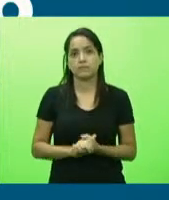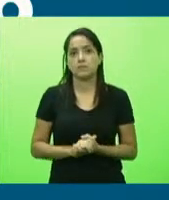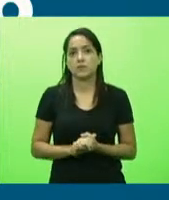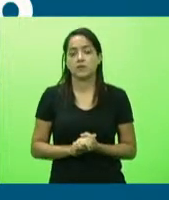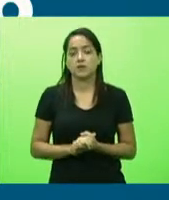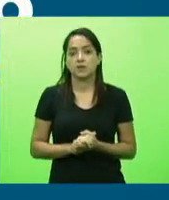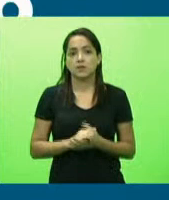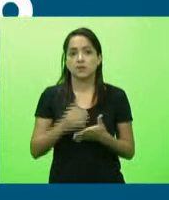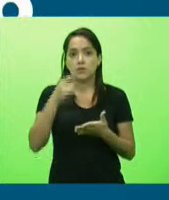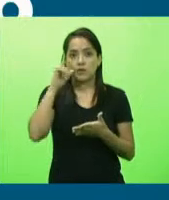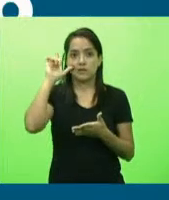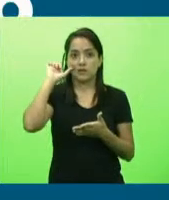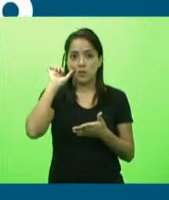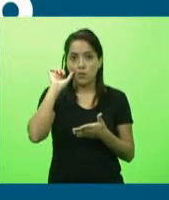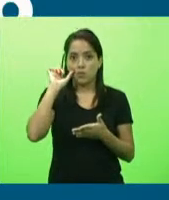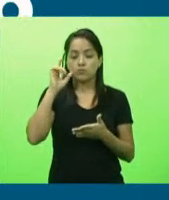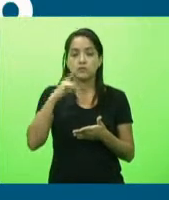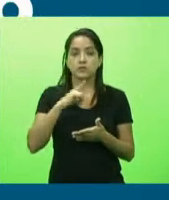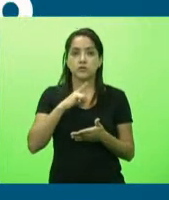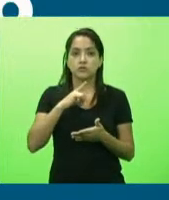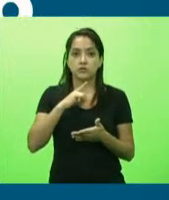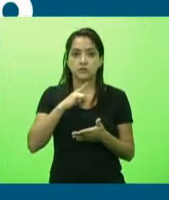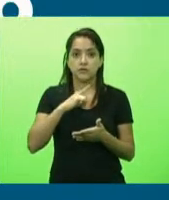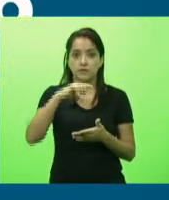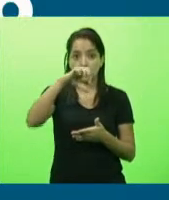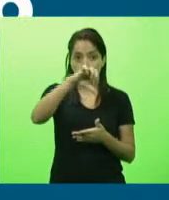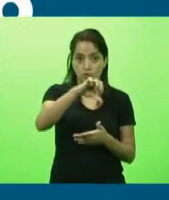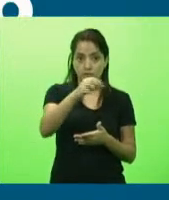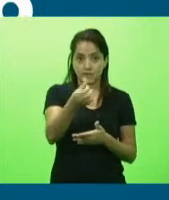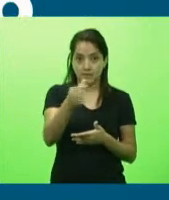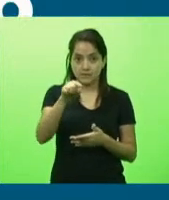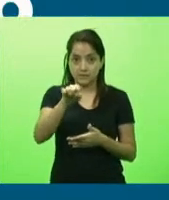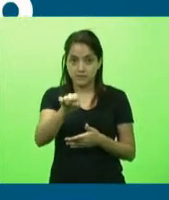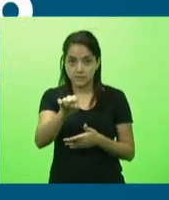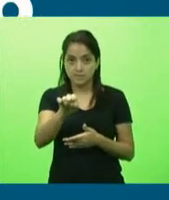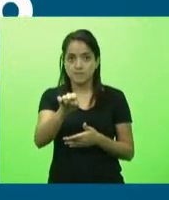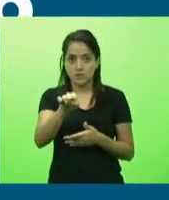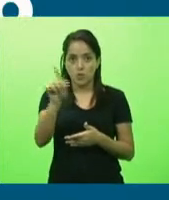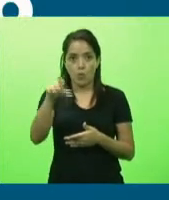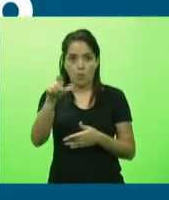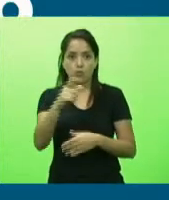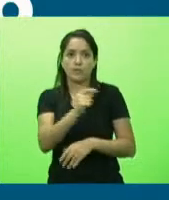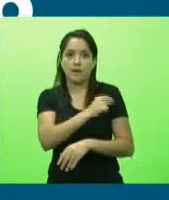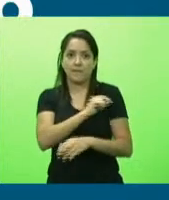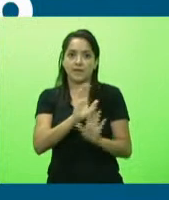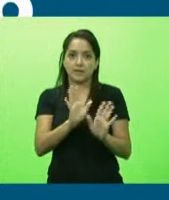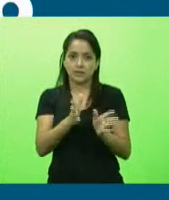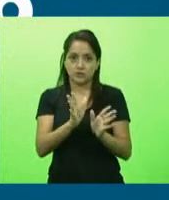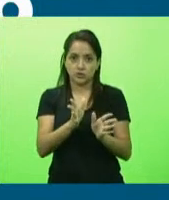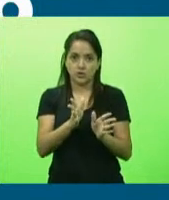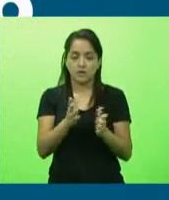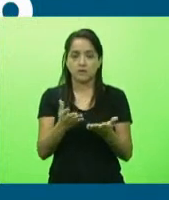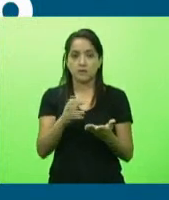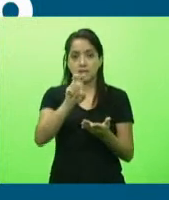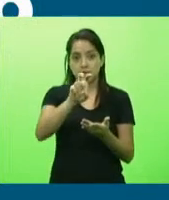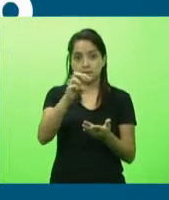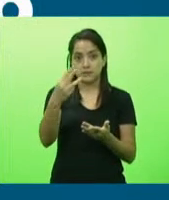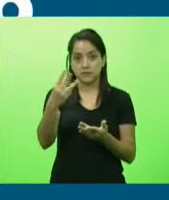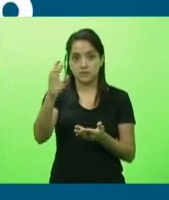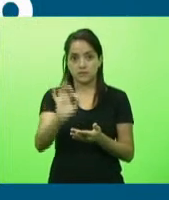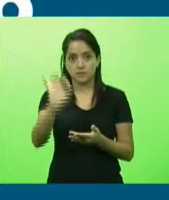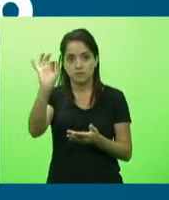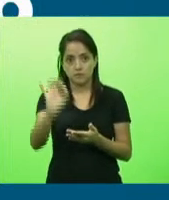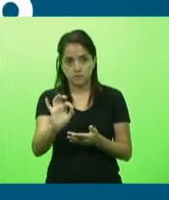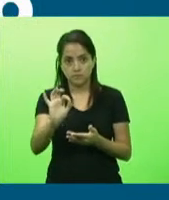até ontem nós temos na verdade 96.596 doses aplicadas o que é 53% das